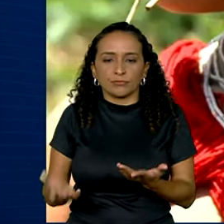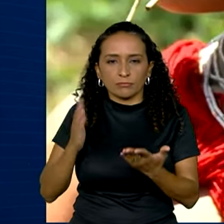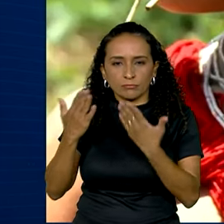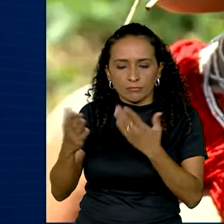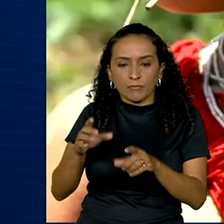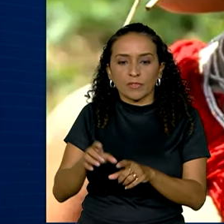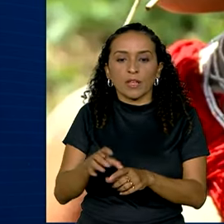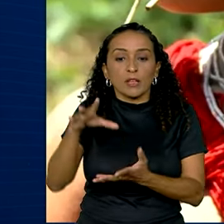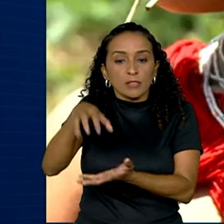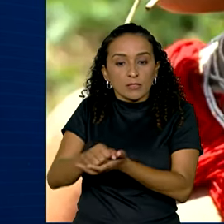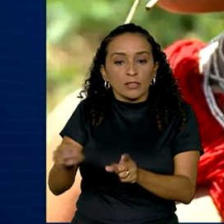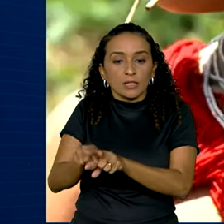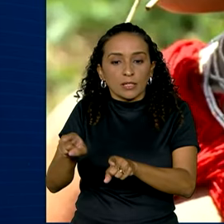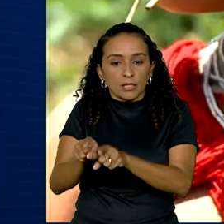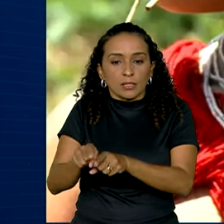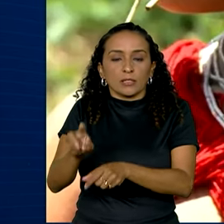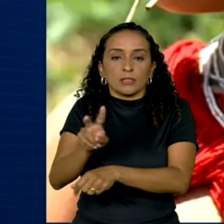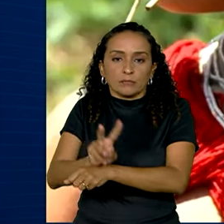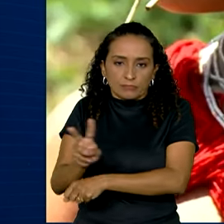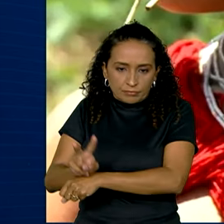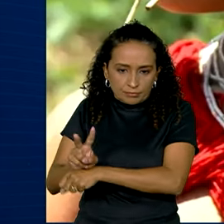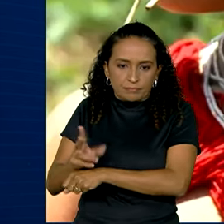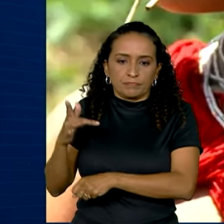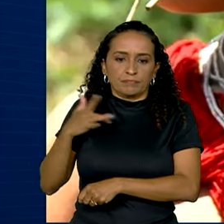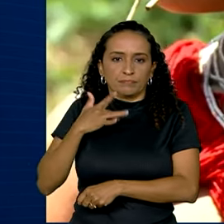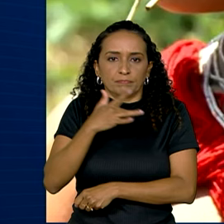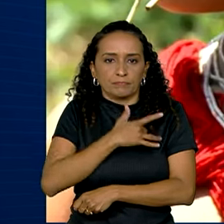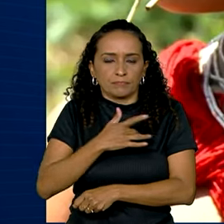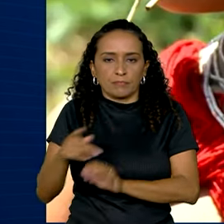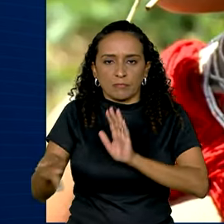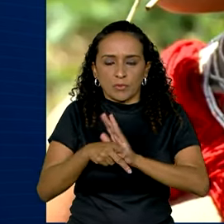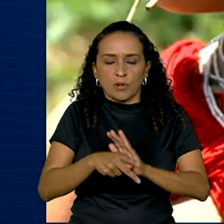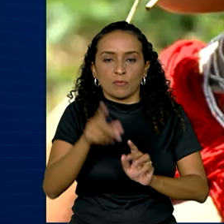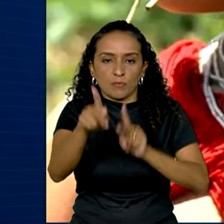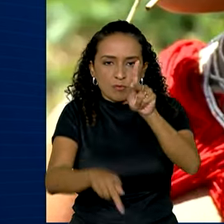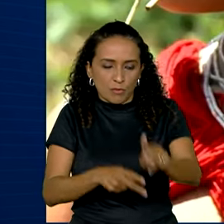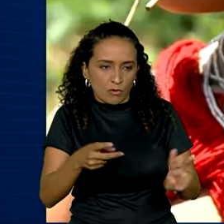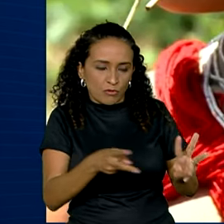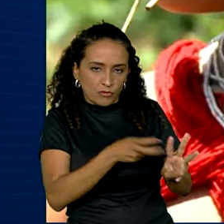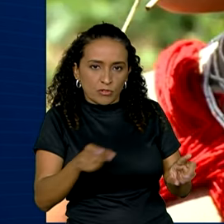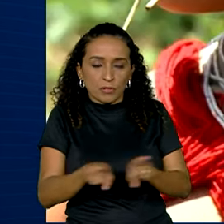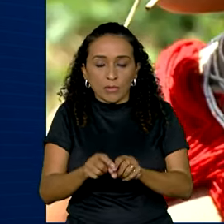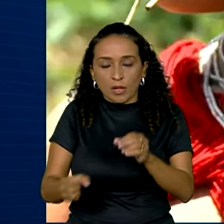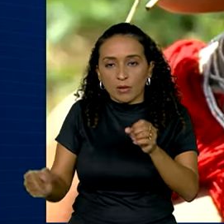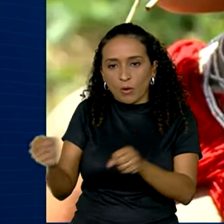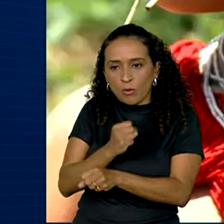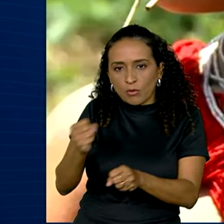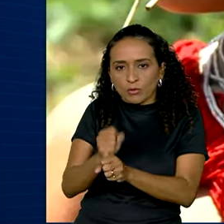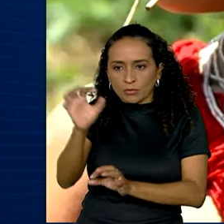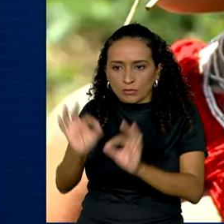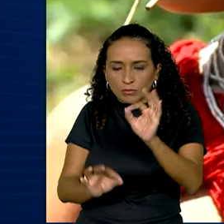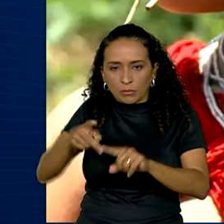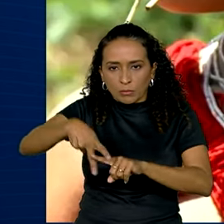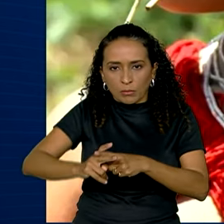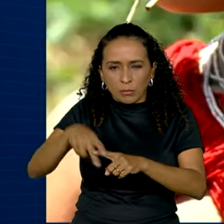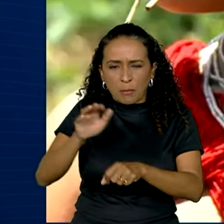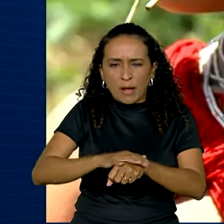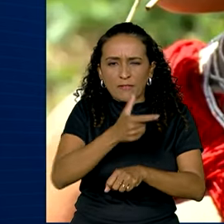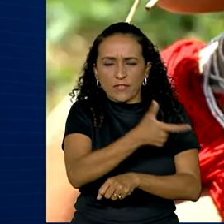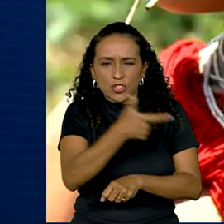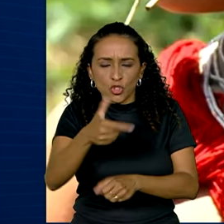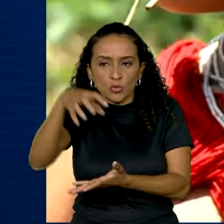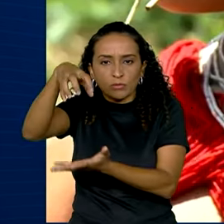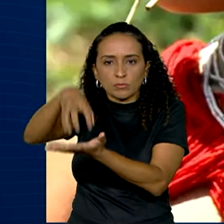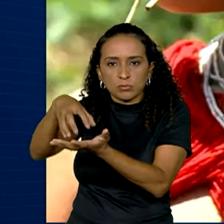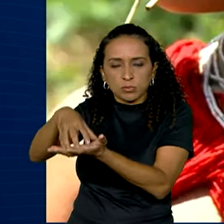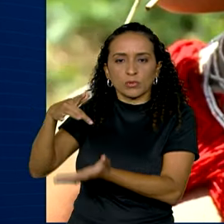unidade de retaguarda hospitalar aos povos indígenas e a construção e reforma de mais de 22 unidades